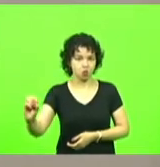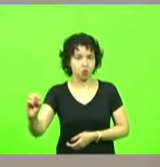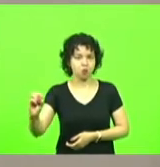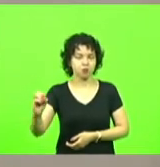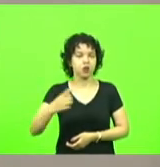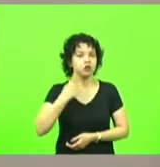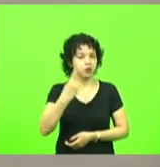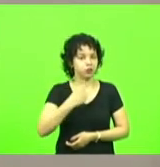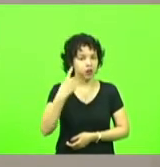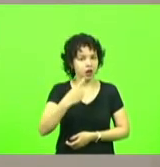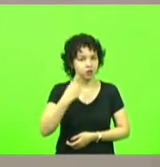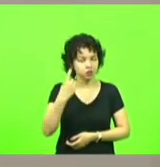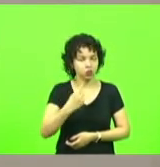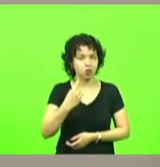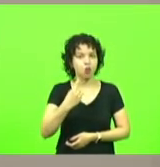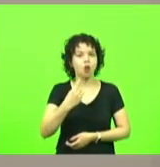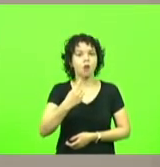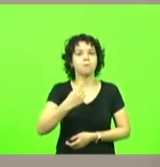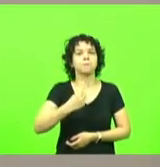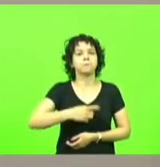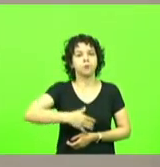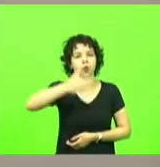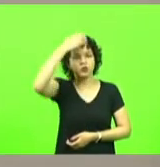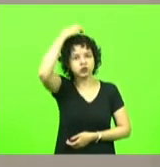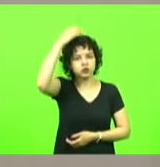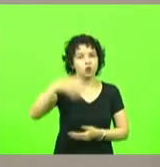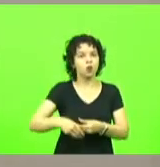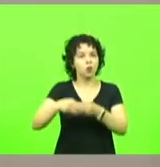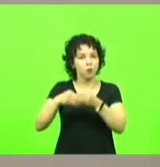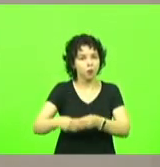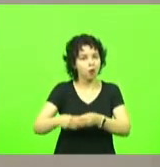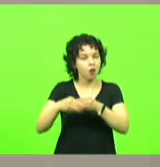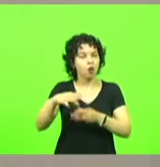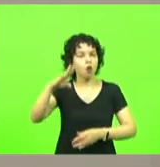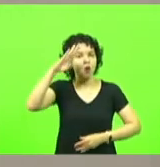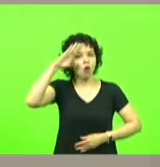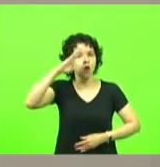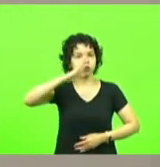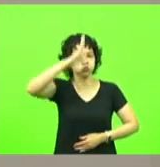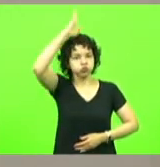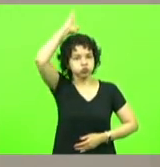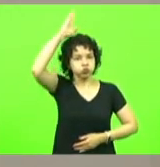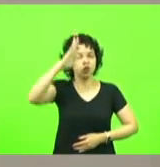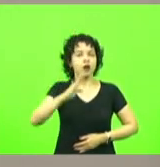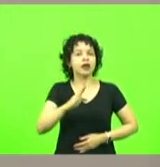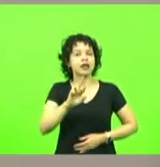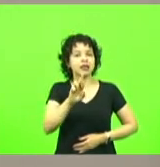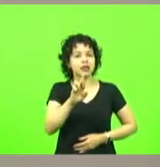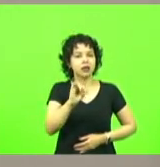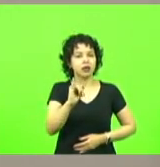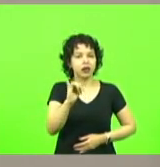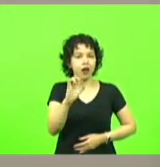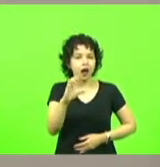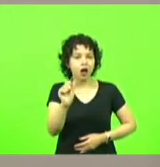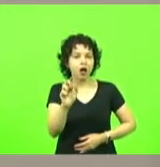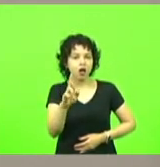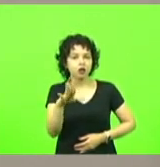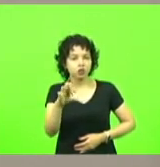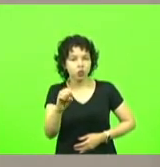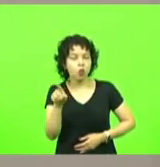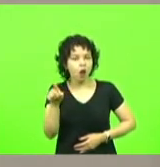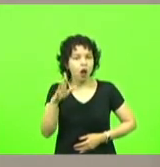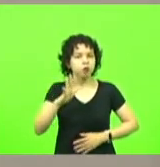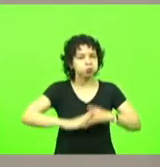coronel Mocelin cumprimentando o soldado do corpo de bombeiro Ricardo Silva Martins por ação de extrema habilidade